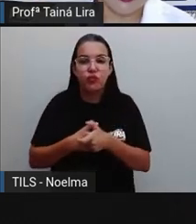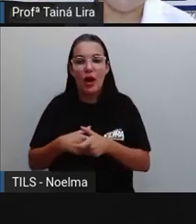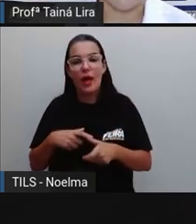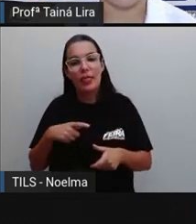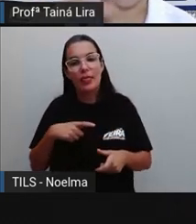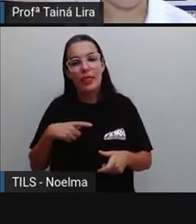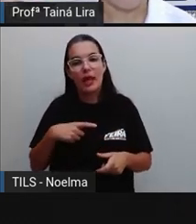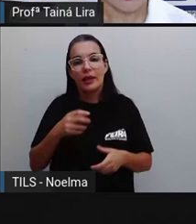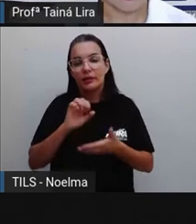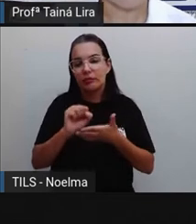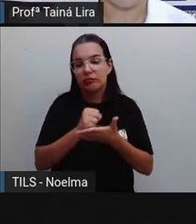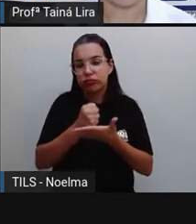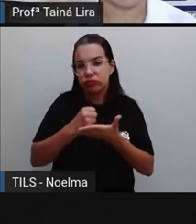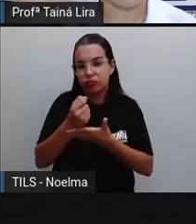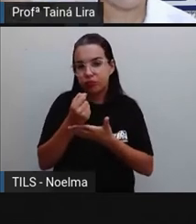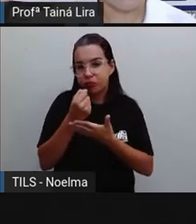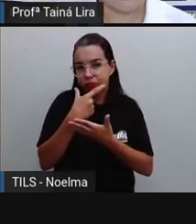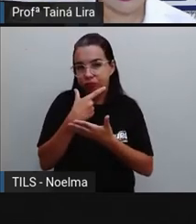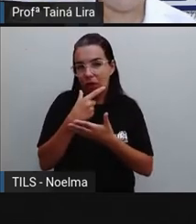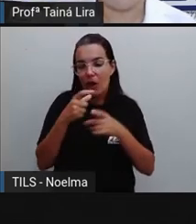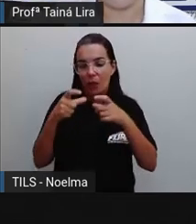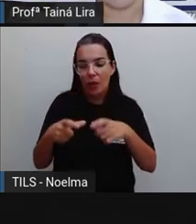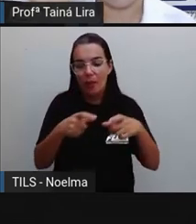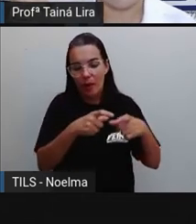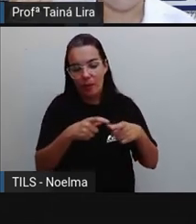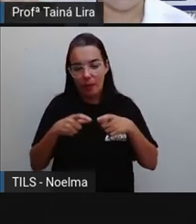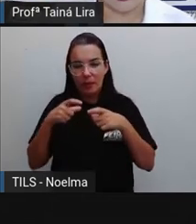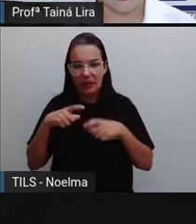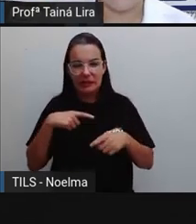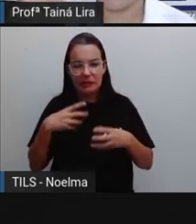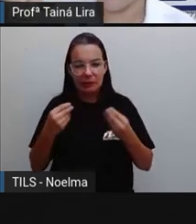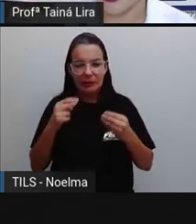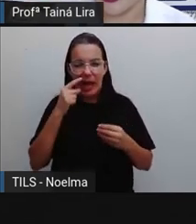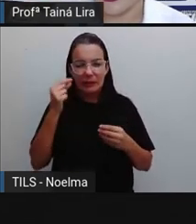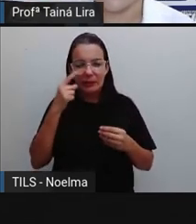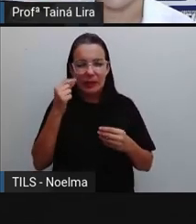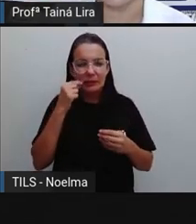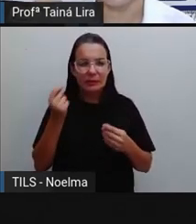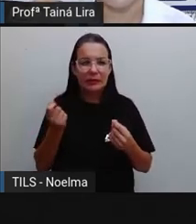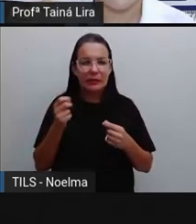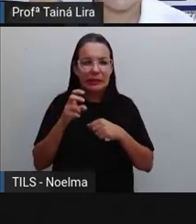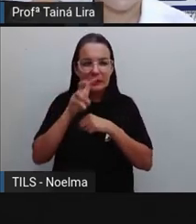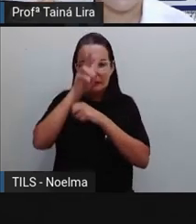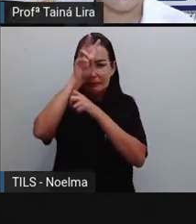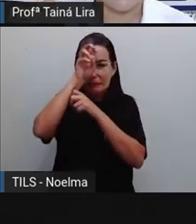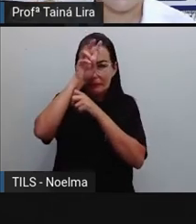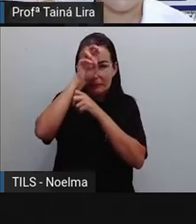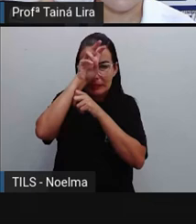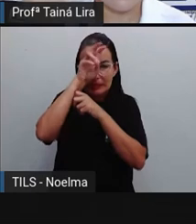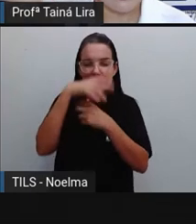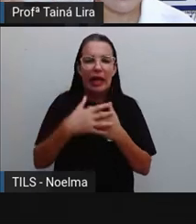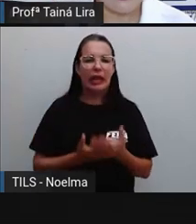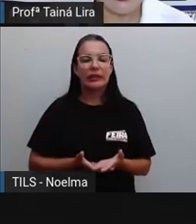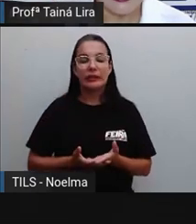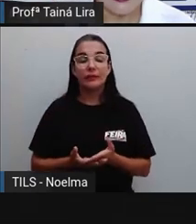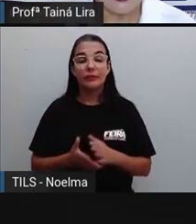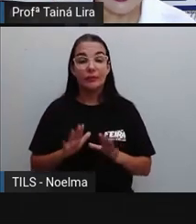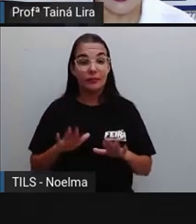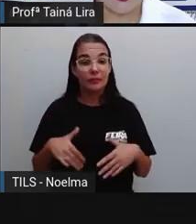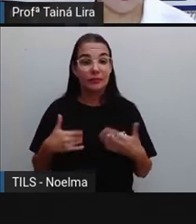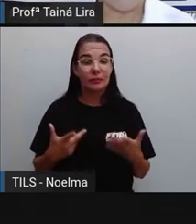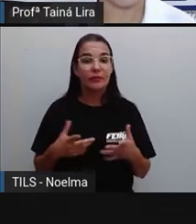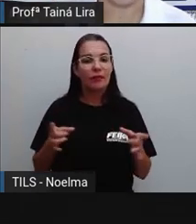Colocar remédio nos locais que estão aí infestados, né? De rato, de barata. E aí,